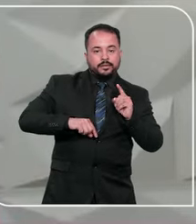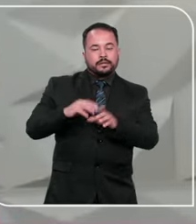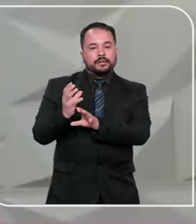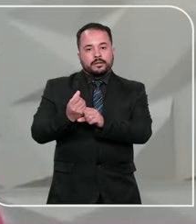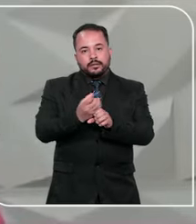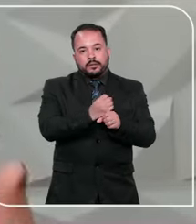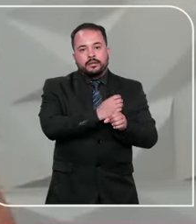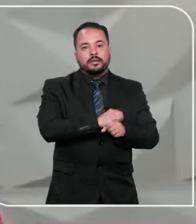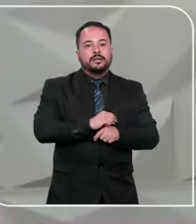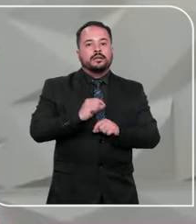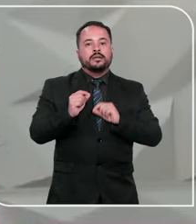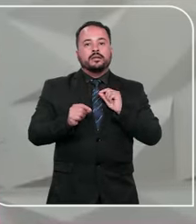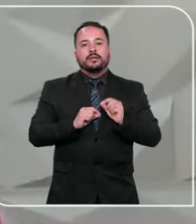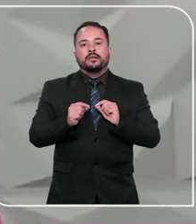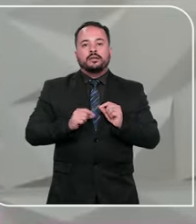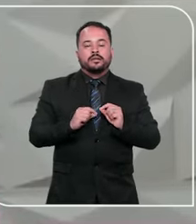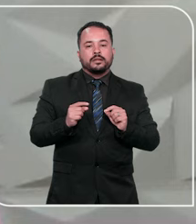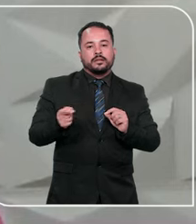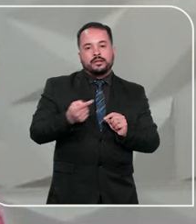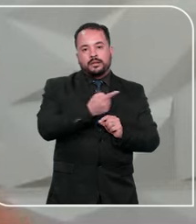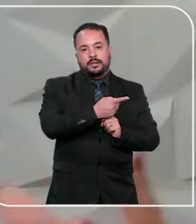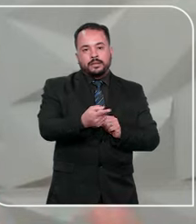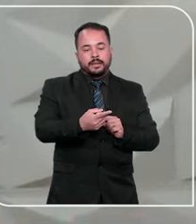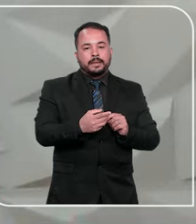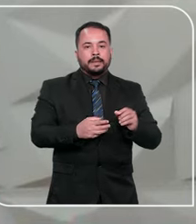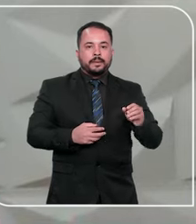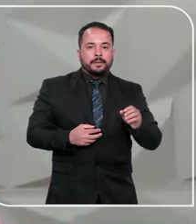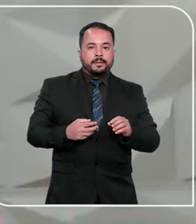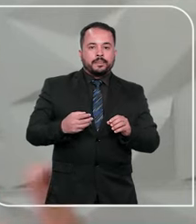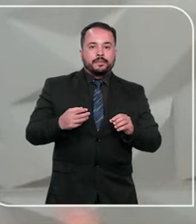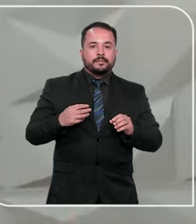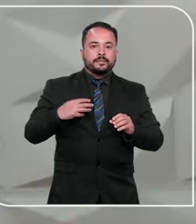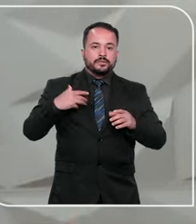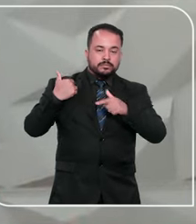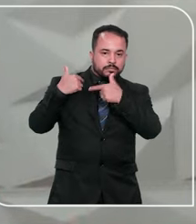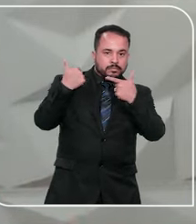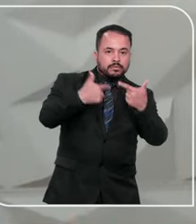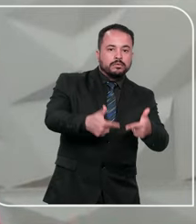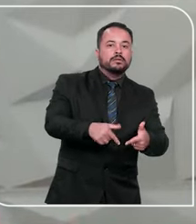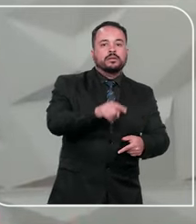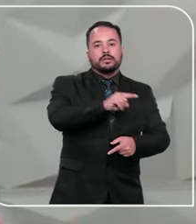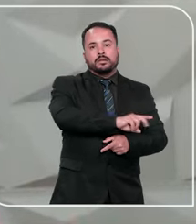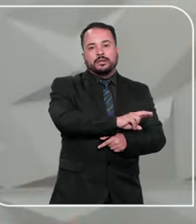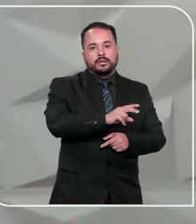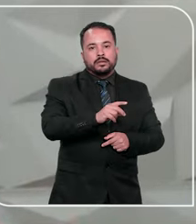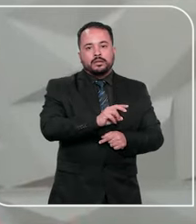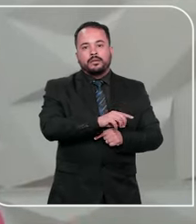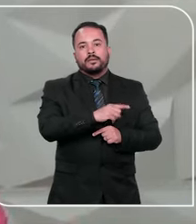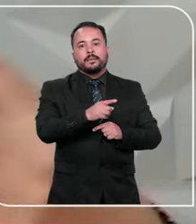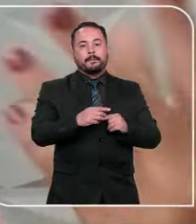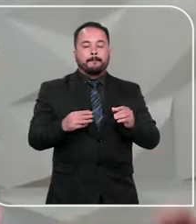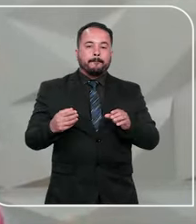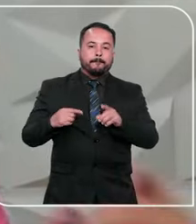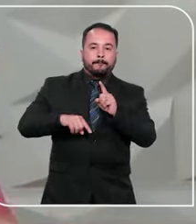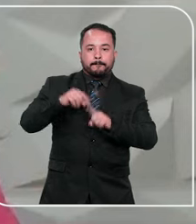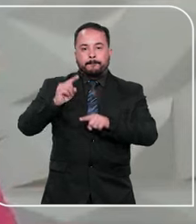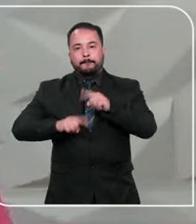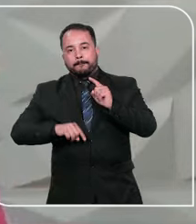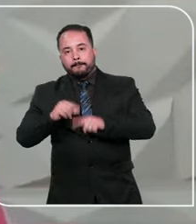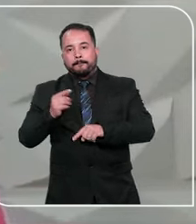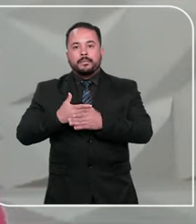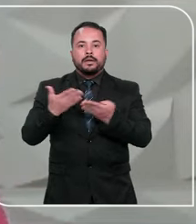finalidade atribuir a cota desses herdeiros, a parte desses herdeiros e então formalizar essa transmissão